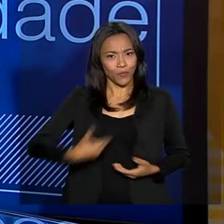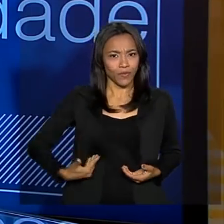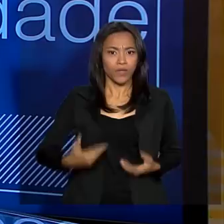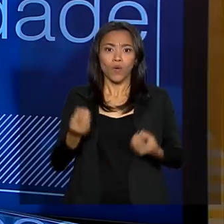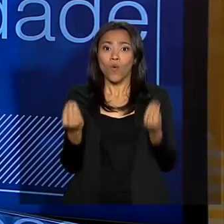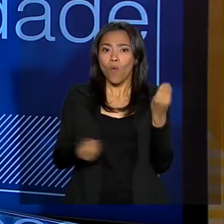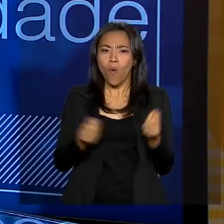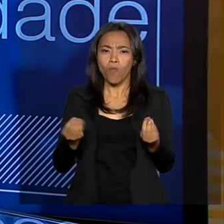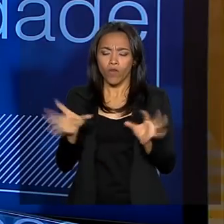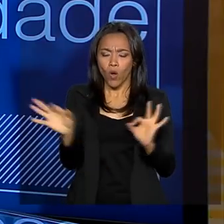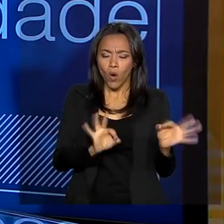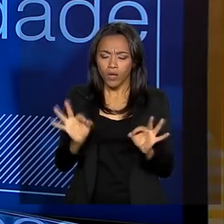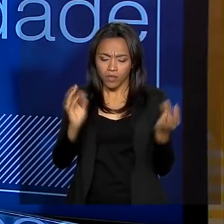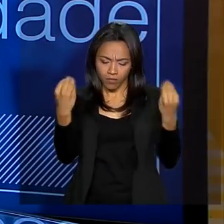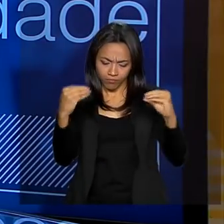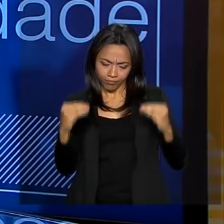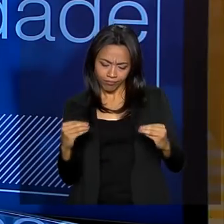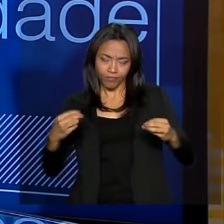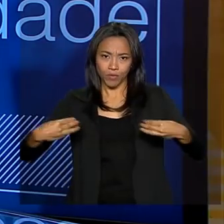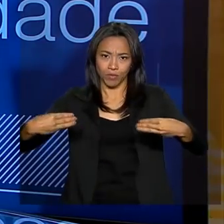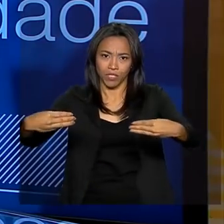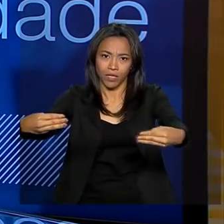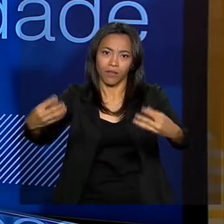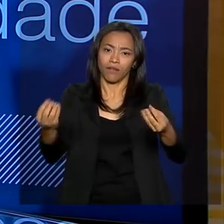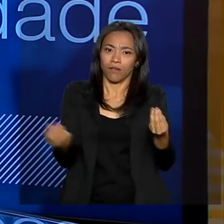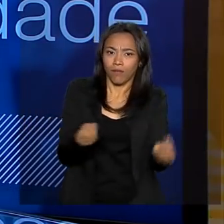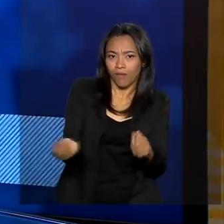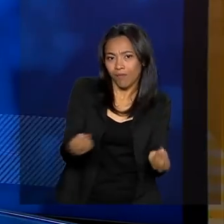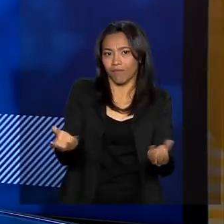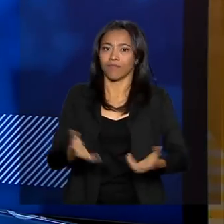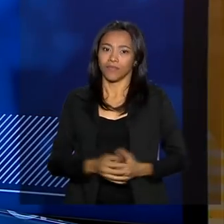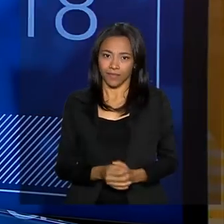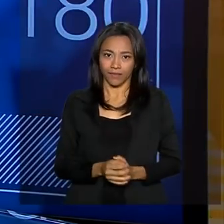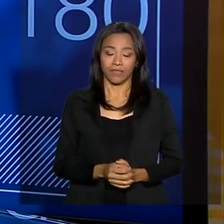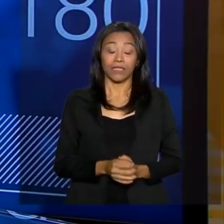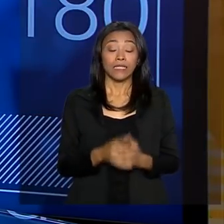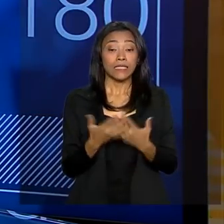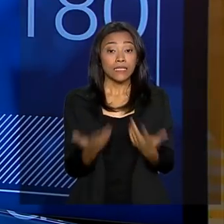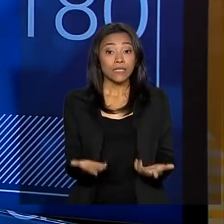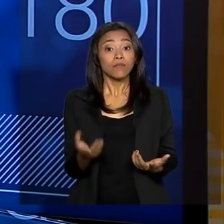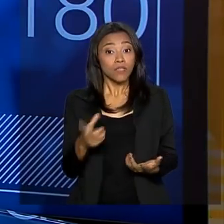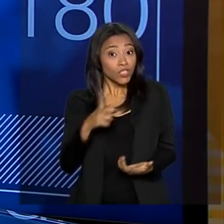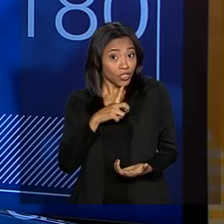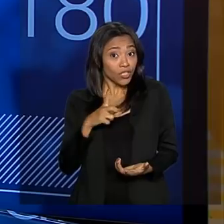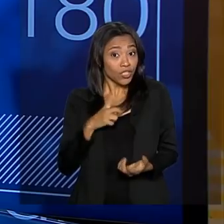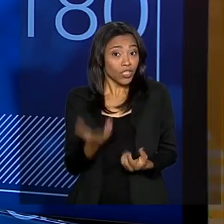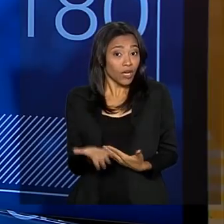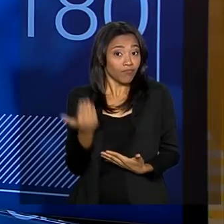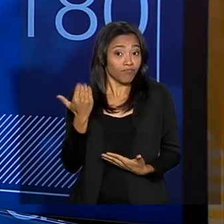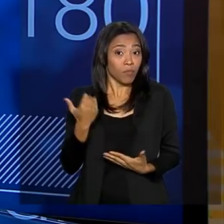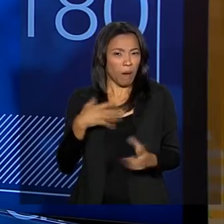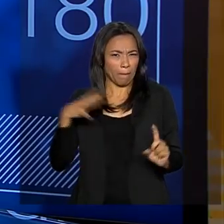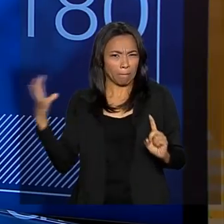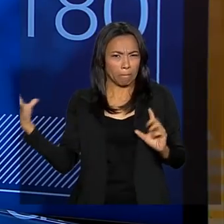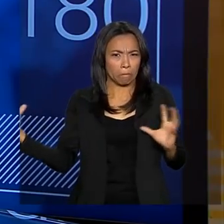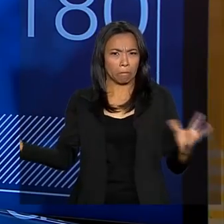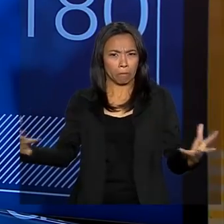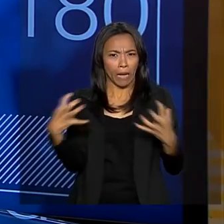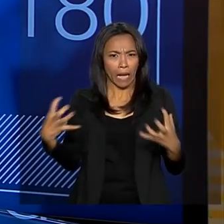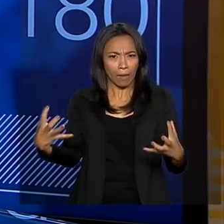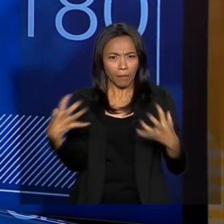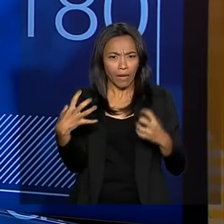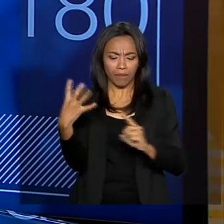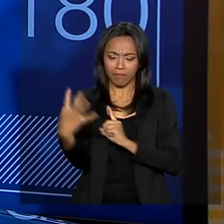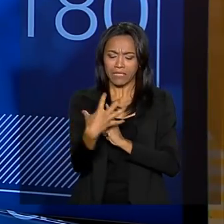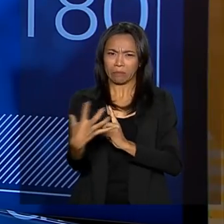ministério foi construído, a forma como ele foi constituído, né? Havia até uma certa pressão da sociedade de que não